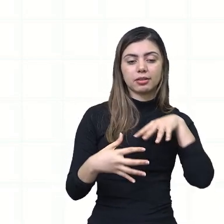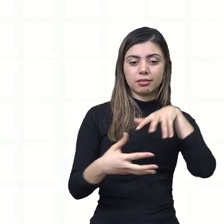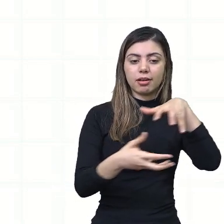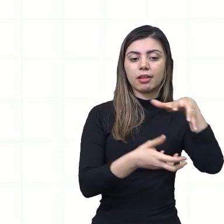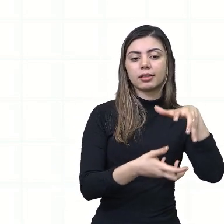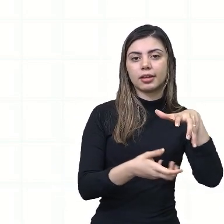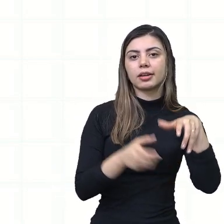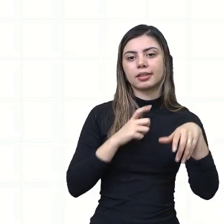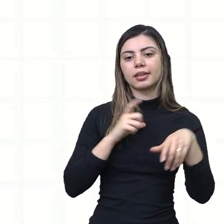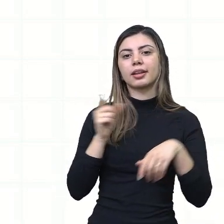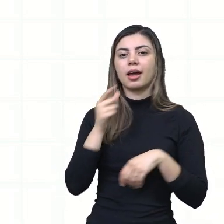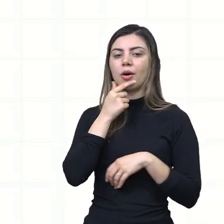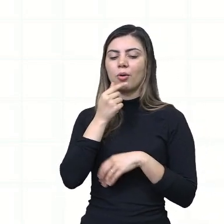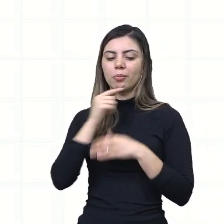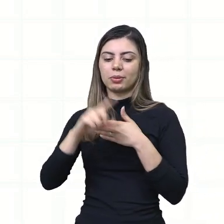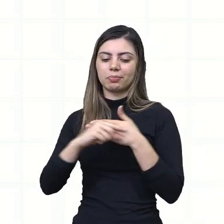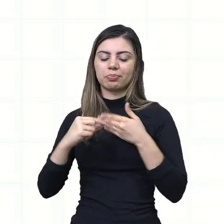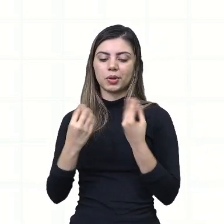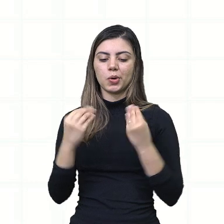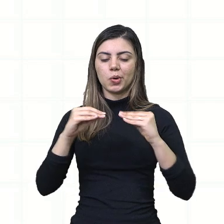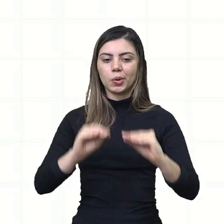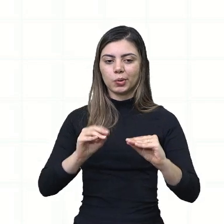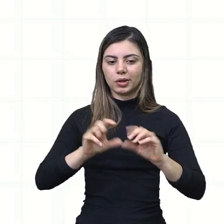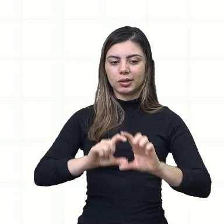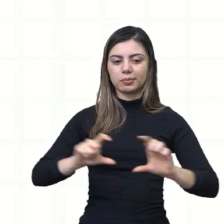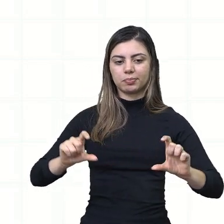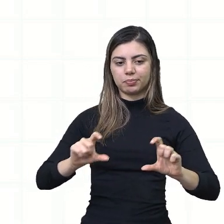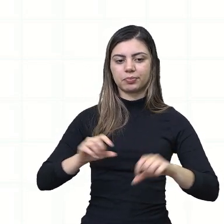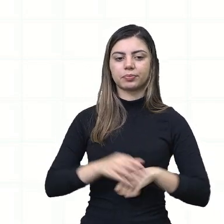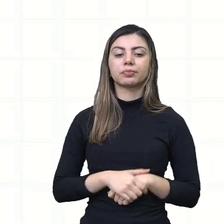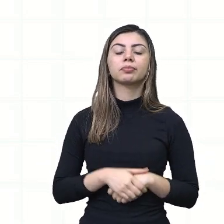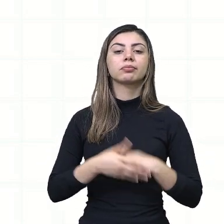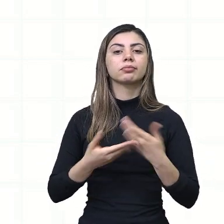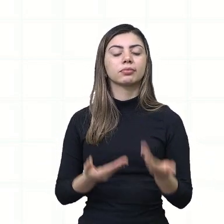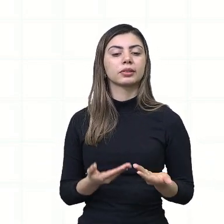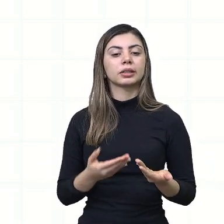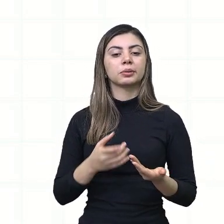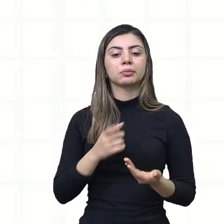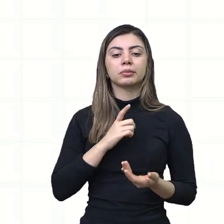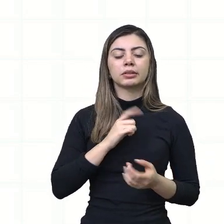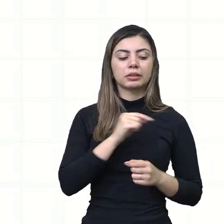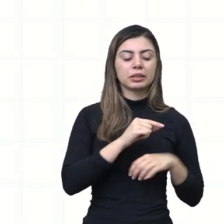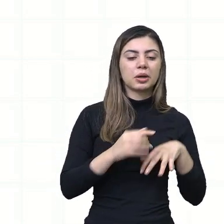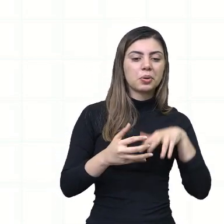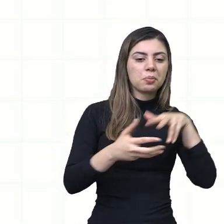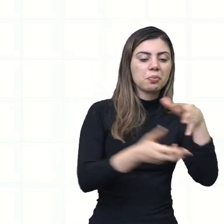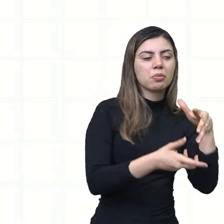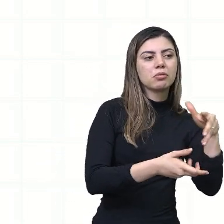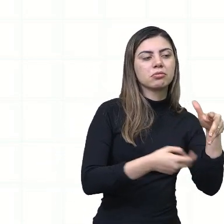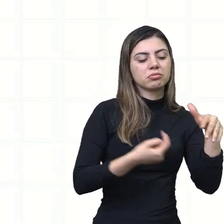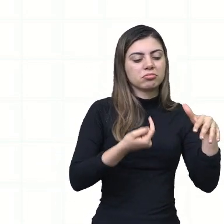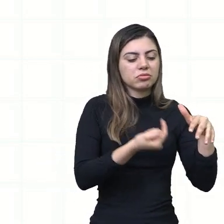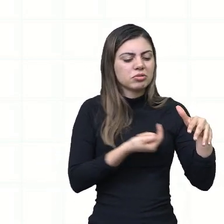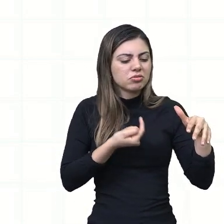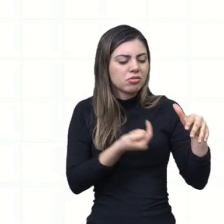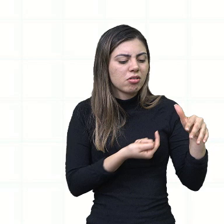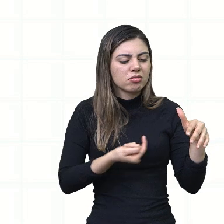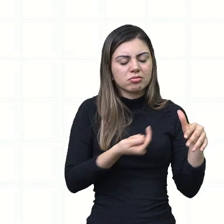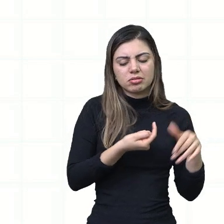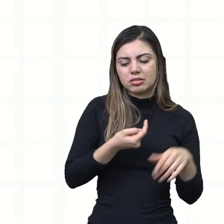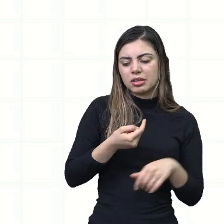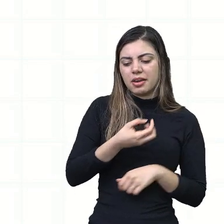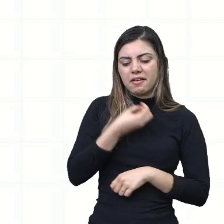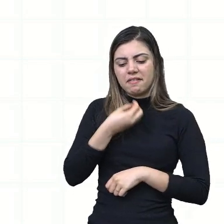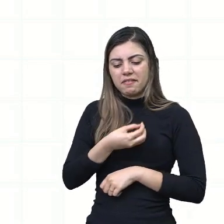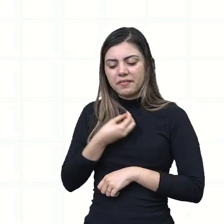última estrope. Antes que o mundo lhe desse a sua maldita sina. Sem nada saber da vida,